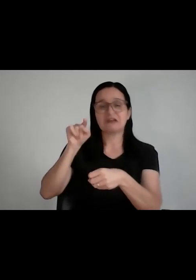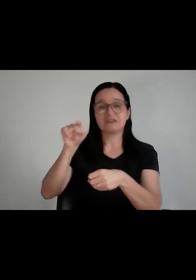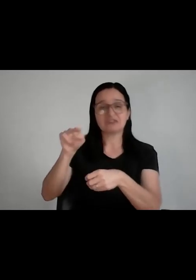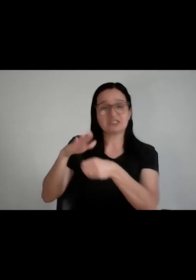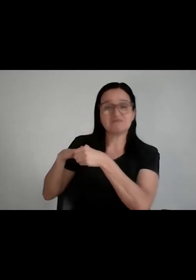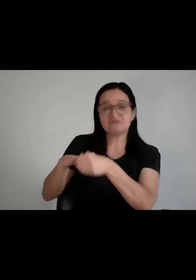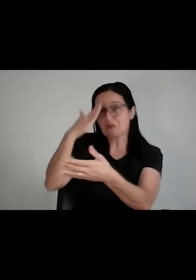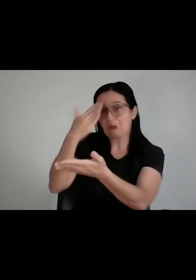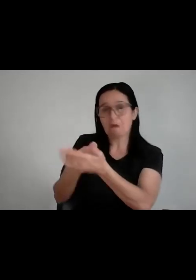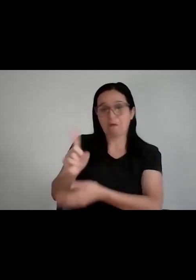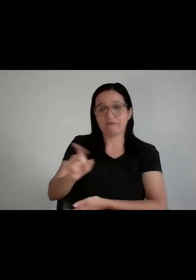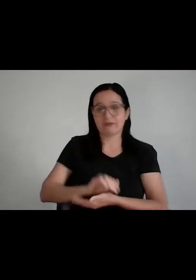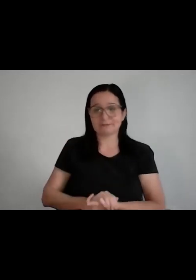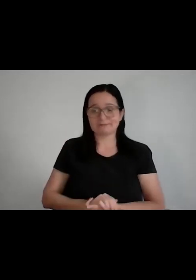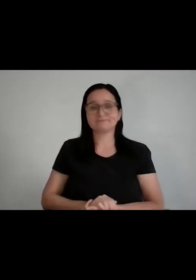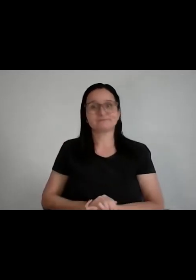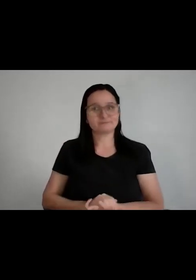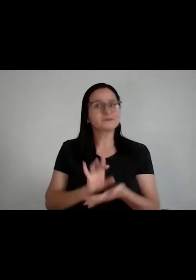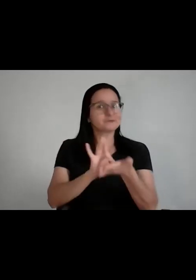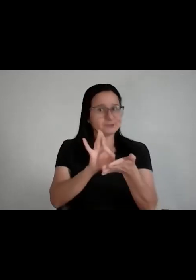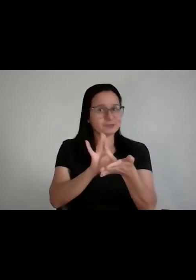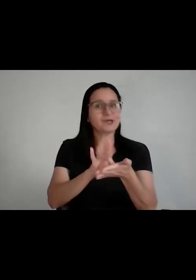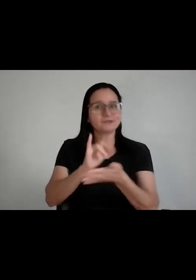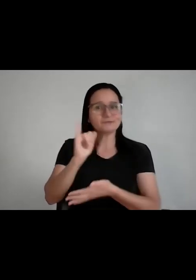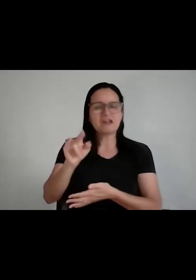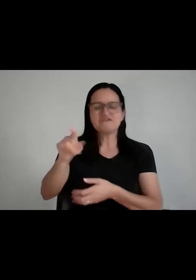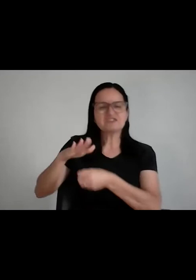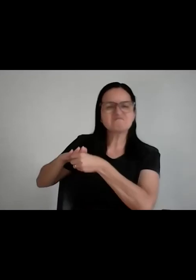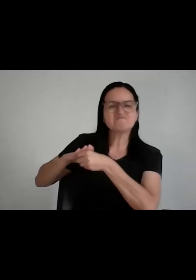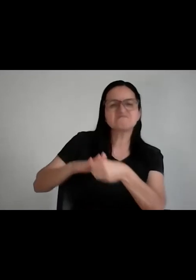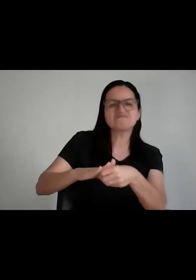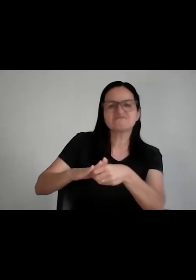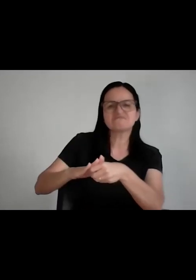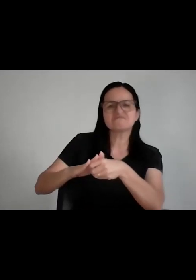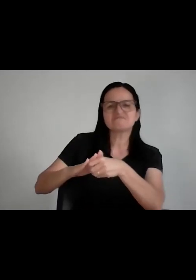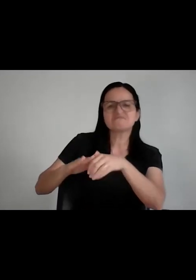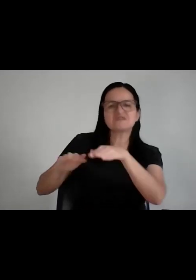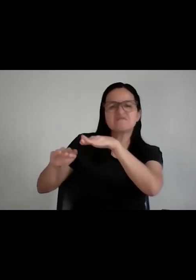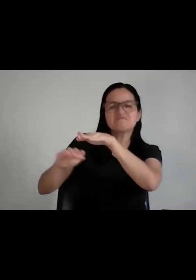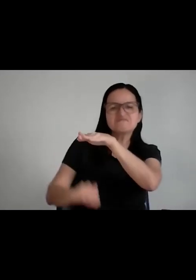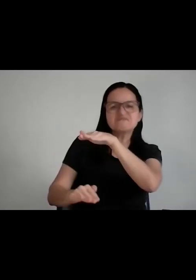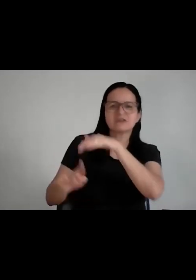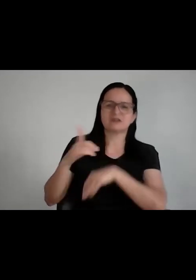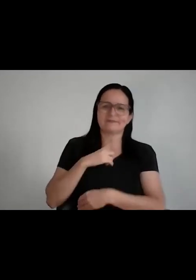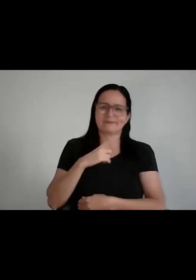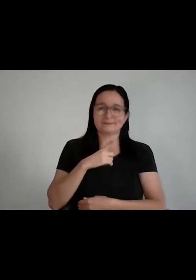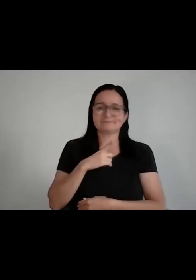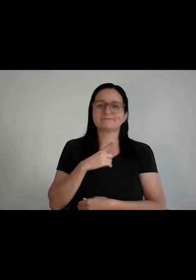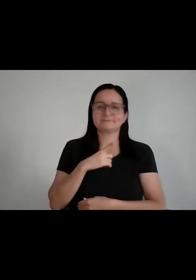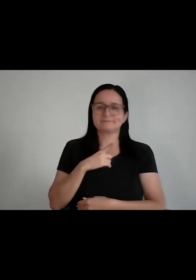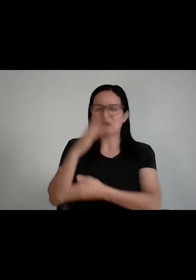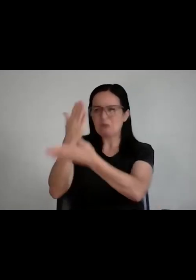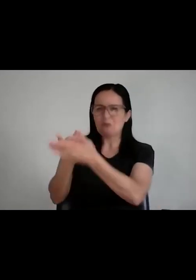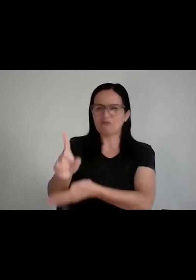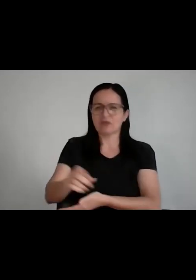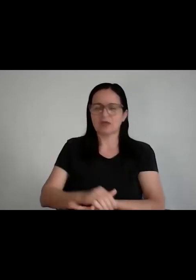confiável. É essa porrada mesmo. Você é inferior, submisso, subalterno e não confiável. E aí, como é que você lida com a situação dessa?